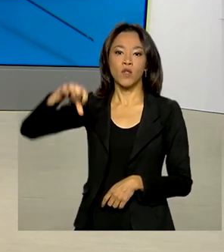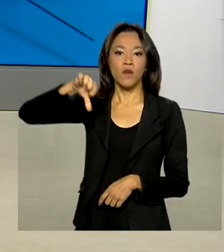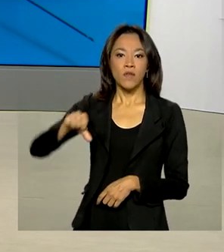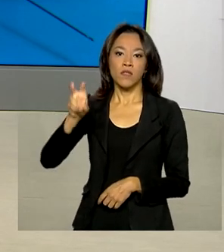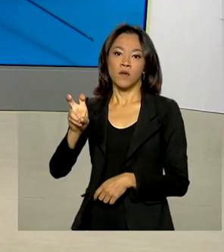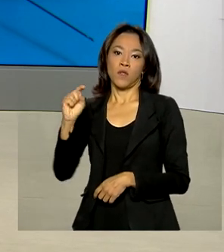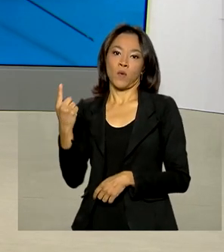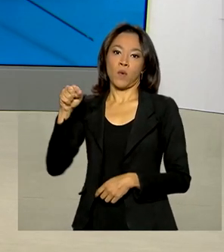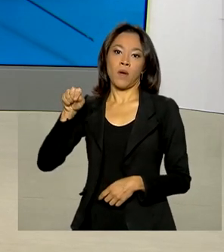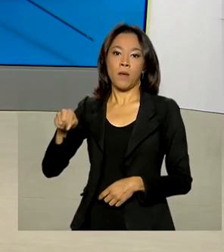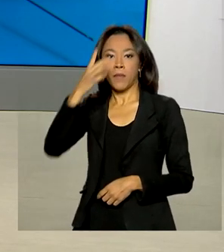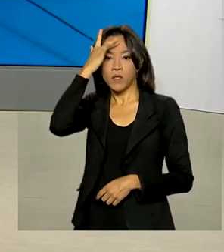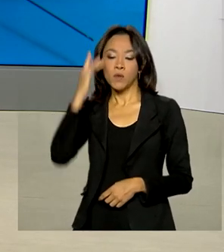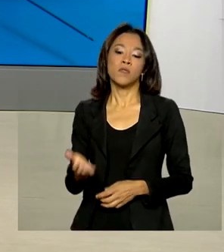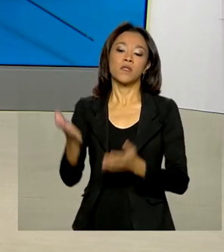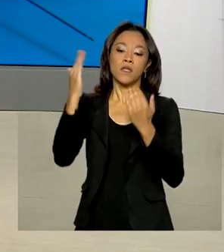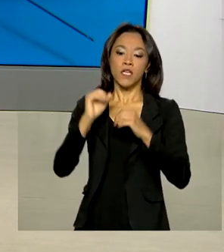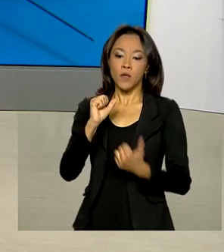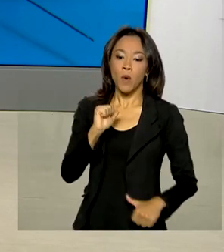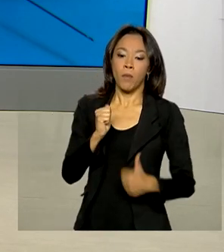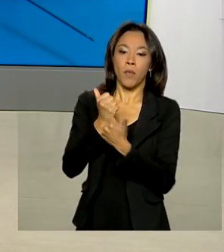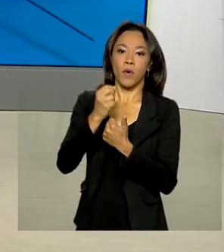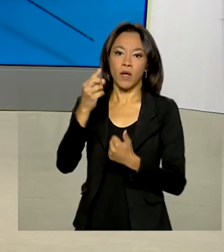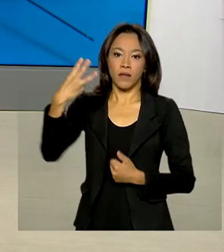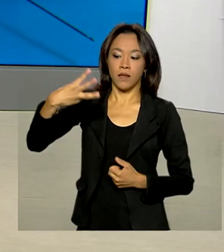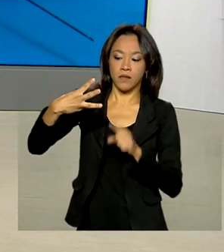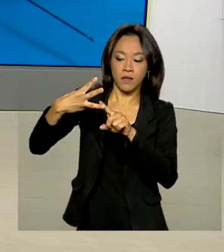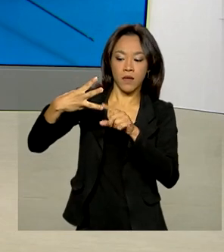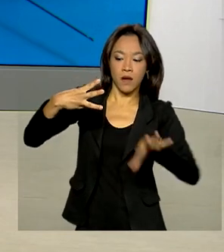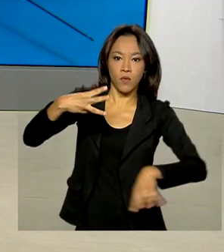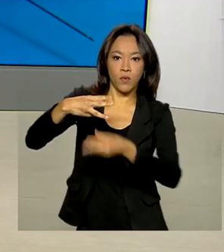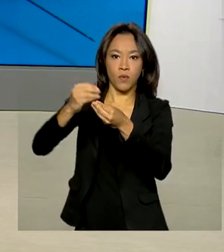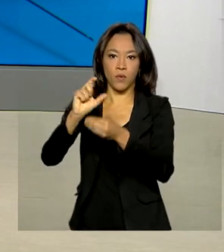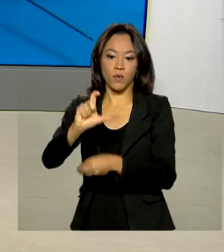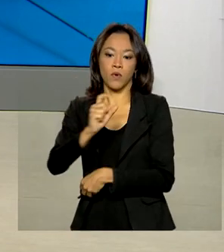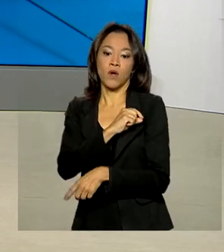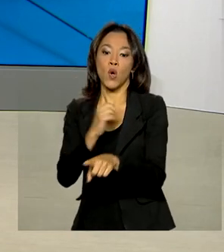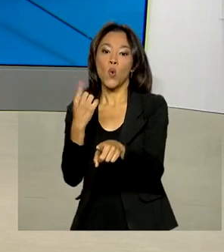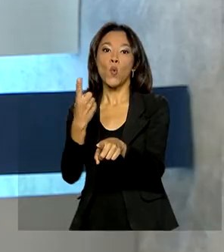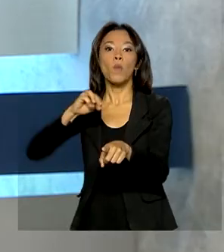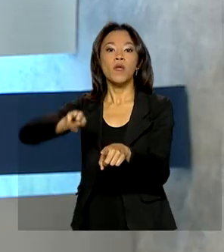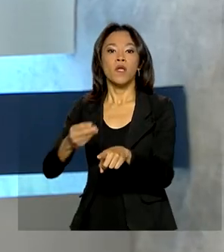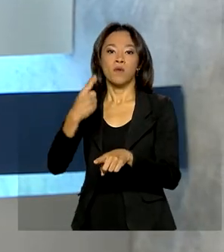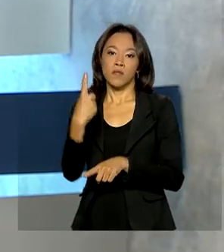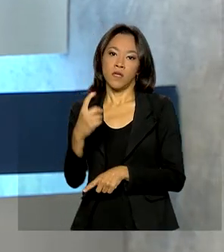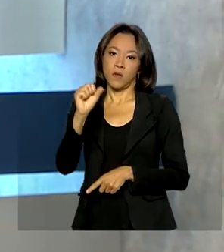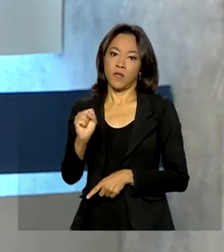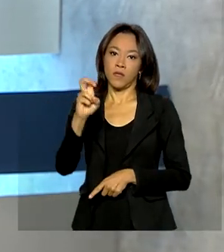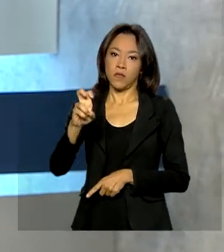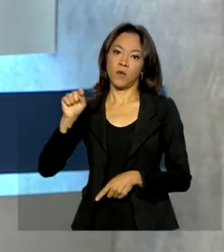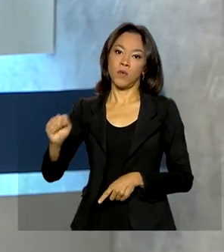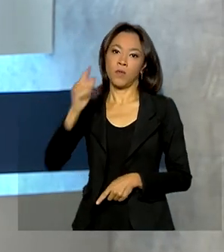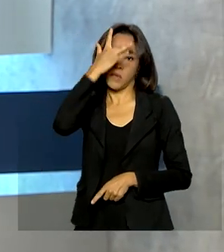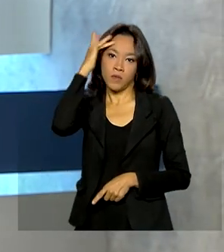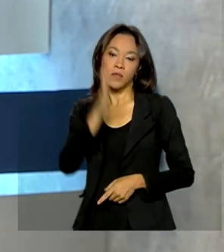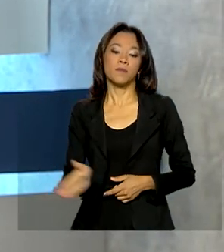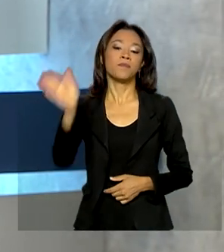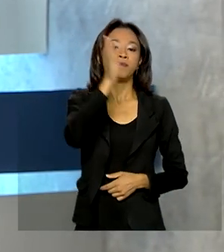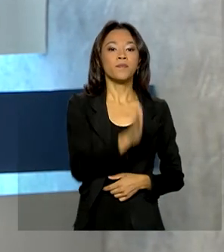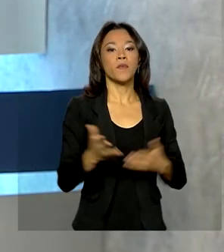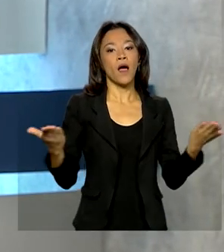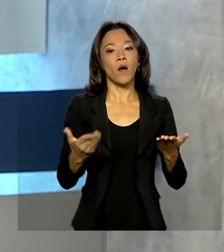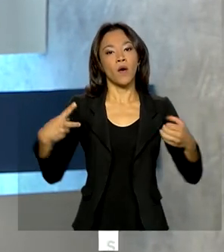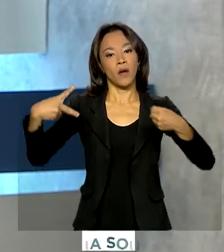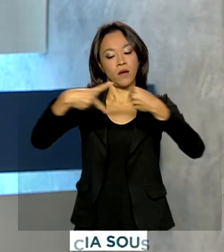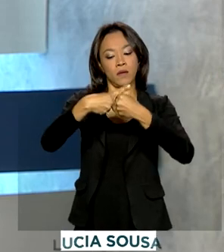reforço foi aplicada em 1 milhão e 185 mil pessoas. A partir de hoje, o PIX, feito por